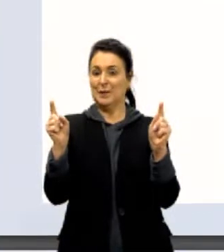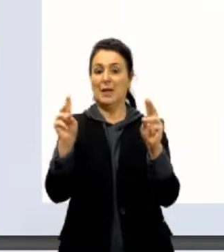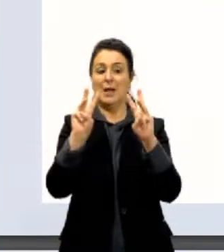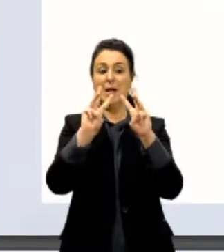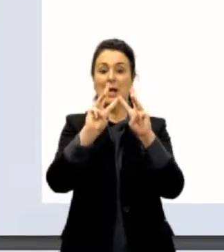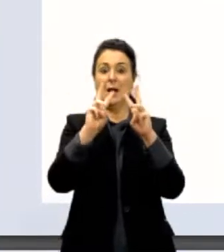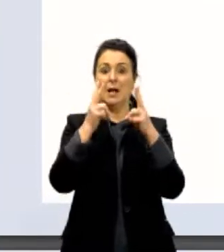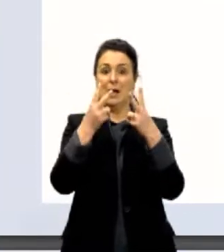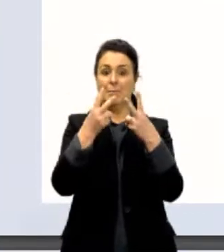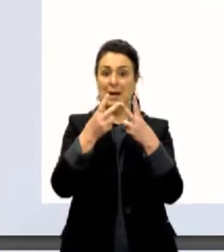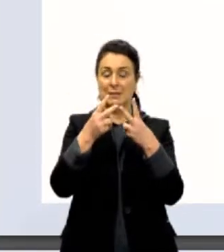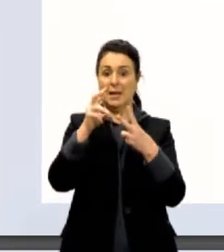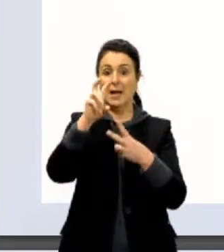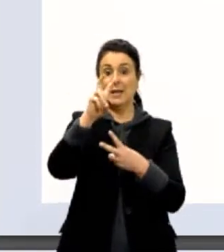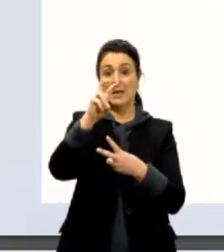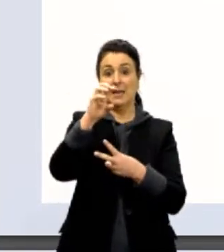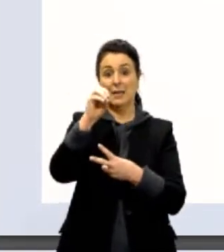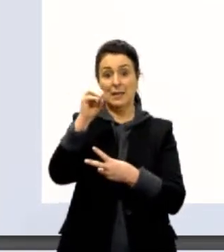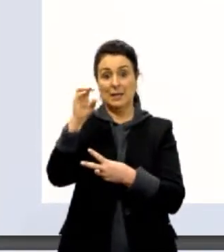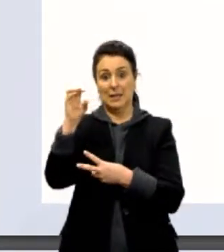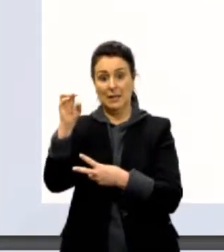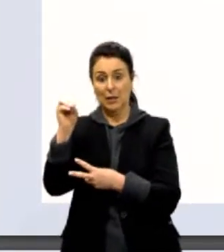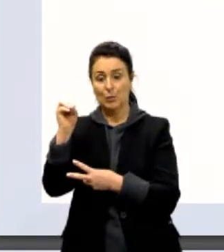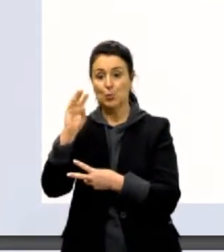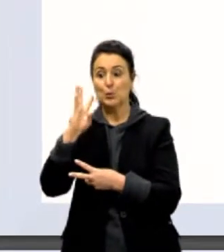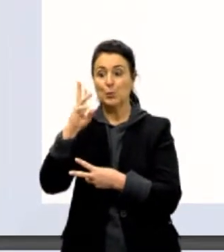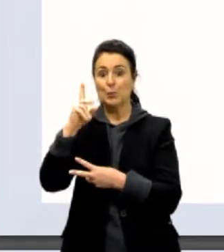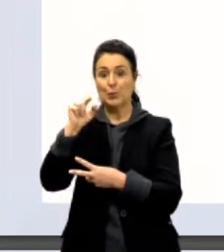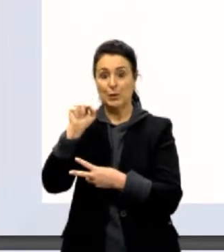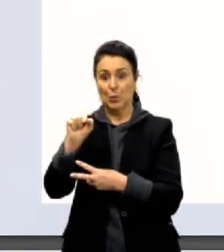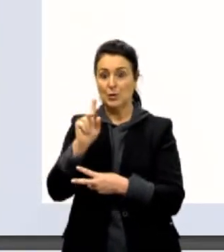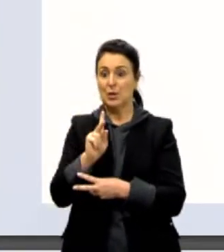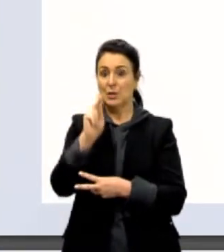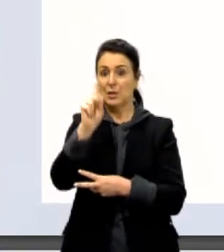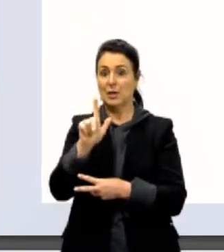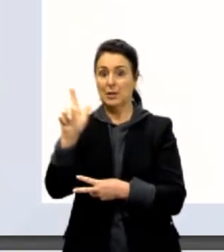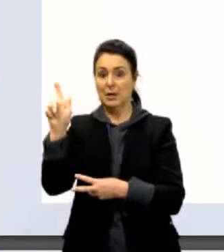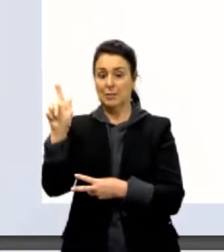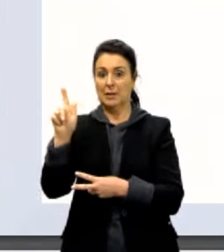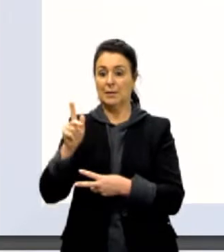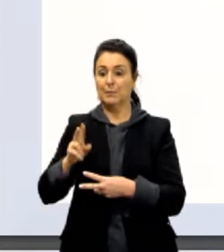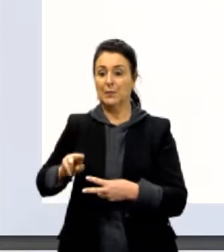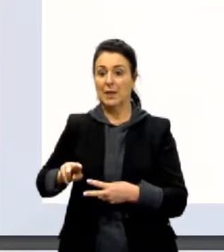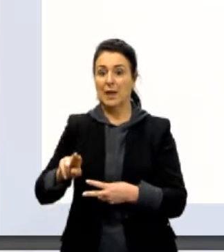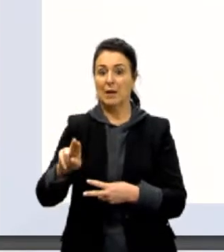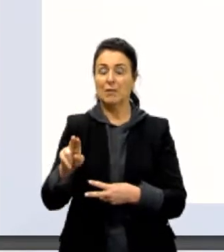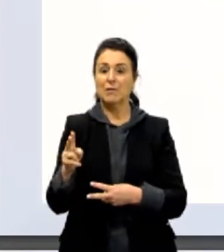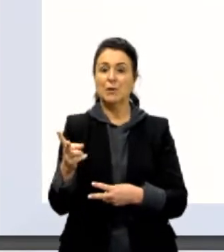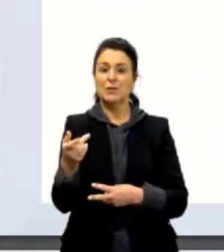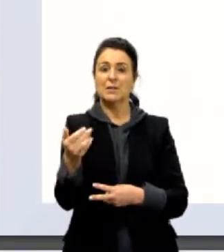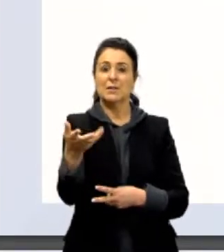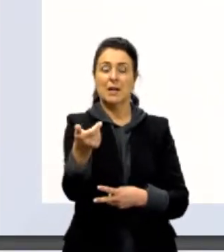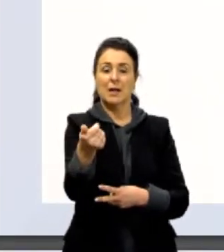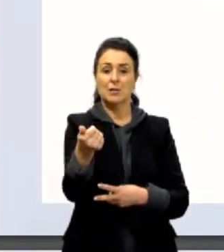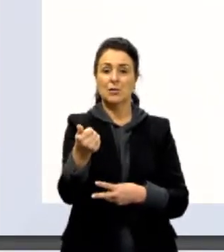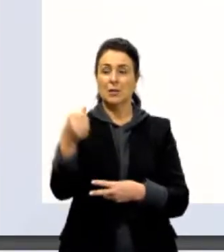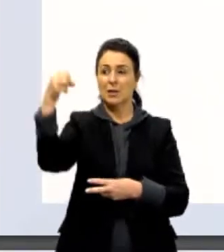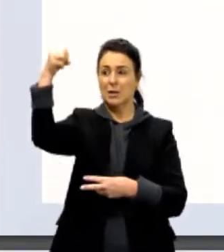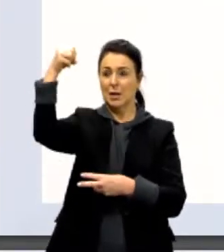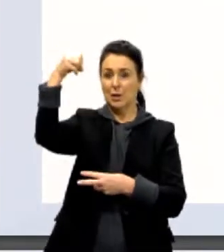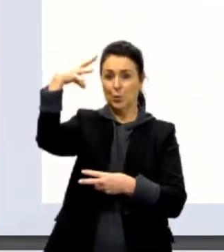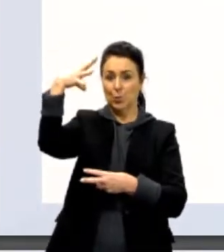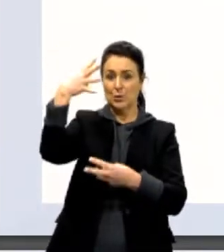500 milhões de quilogramas, é a massa do navio. A velocidade da luz no vácuo, 300 milhões de metros por segundo.